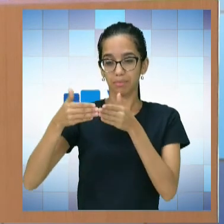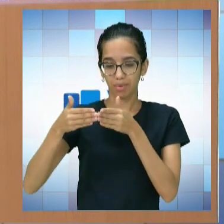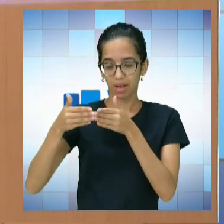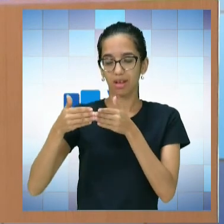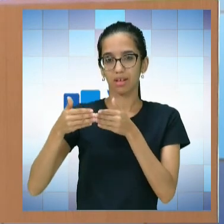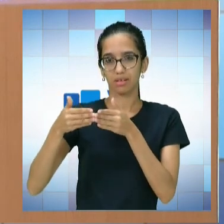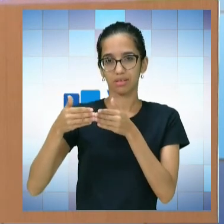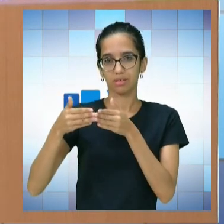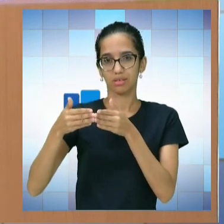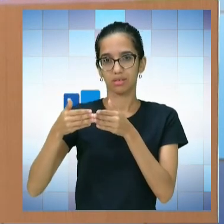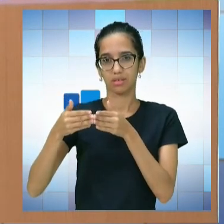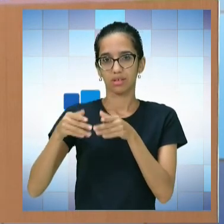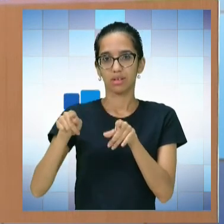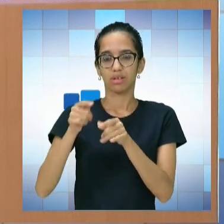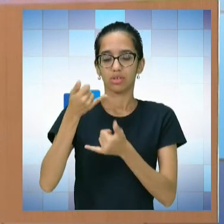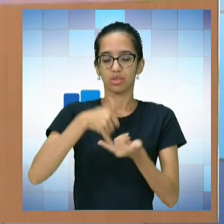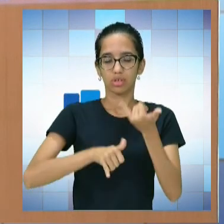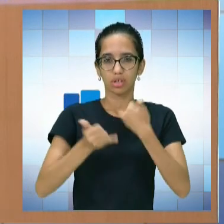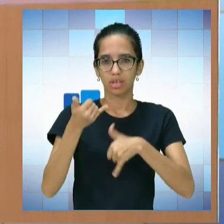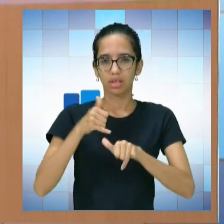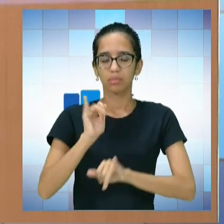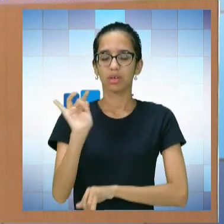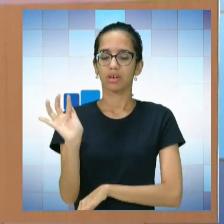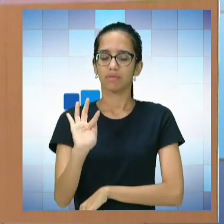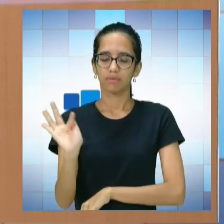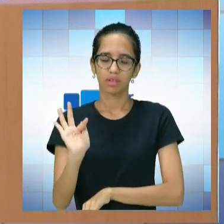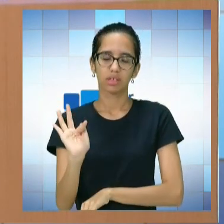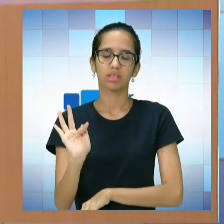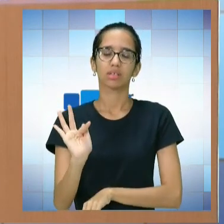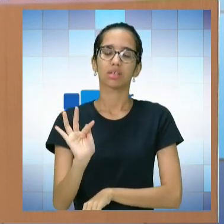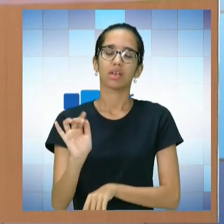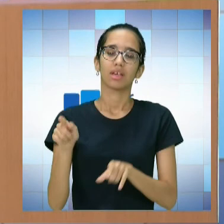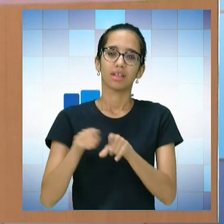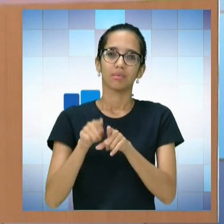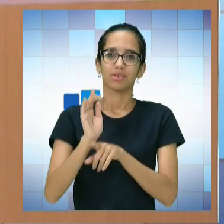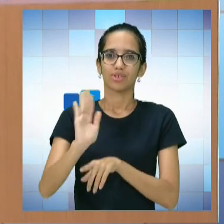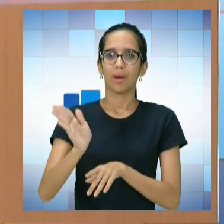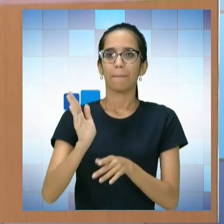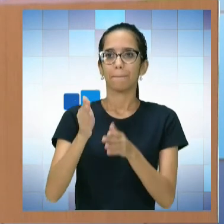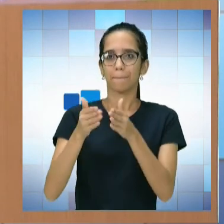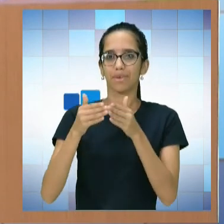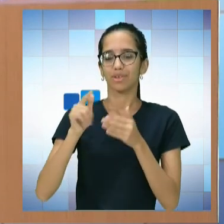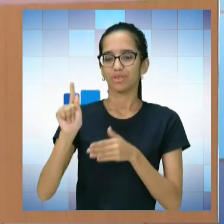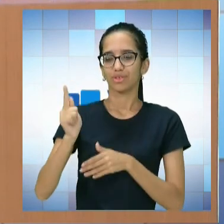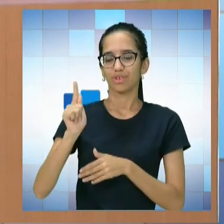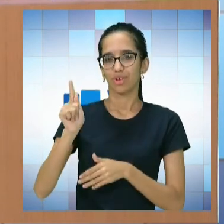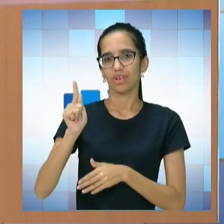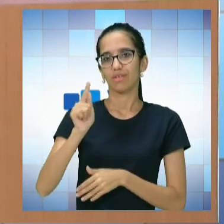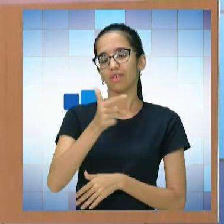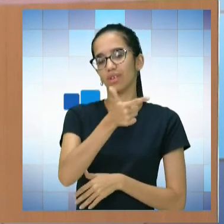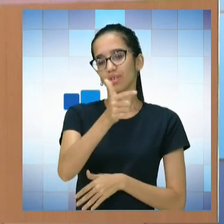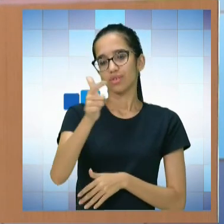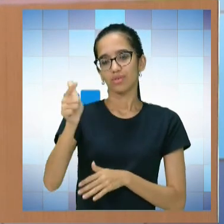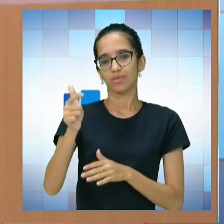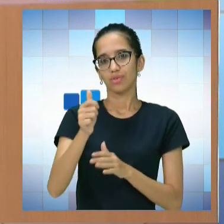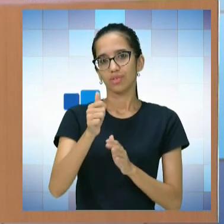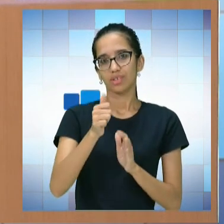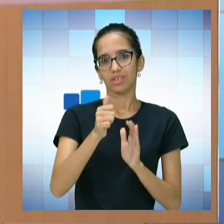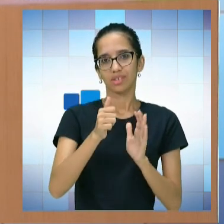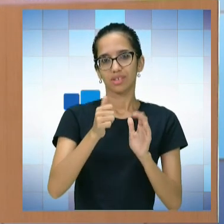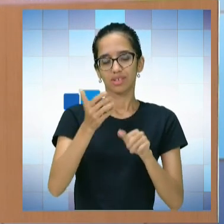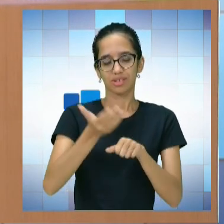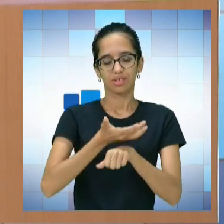implantação do laboratório de química, de física e muita gente pede já de geografia, das outras áreas para que possa